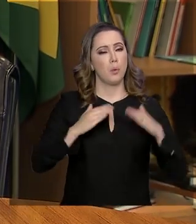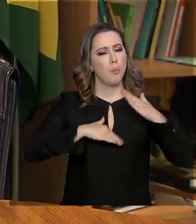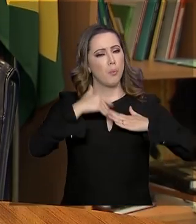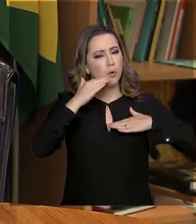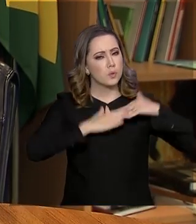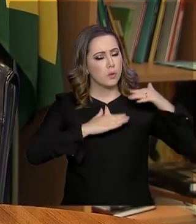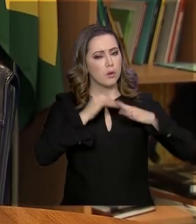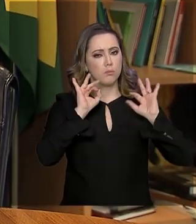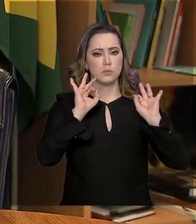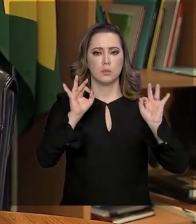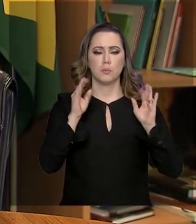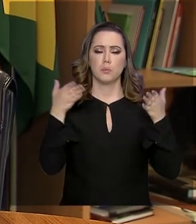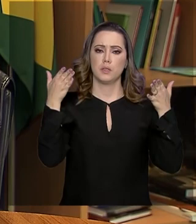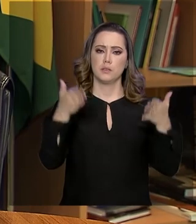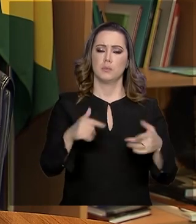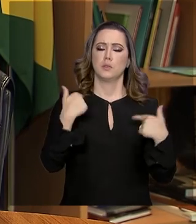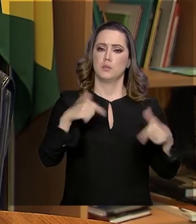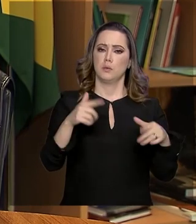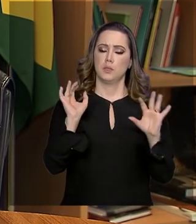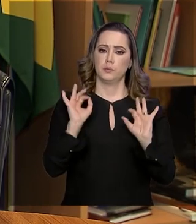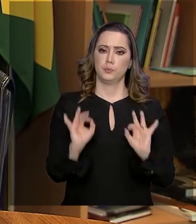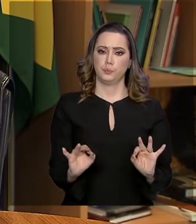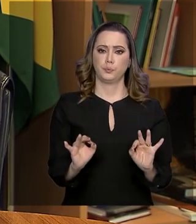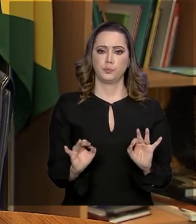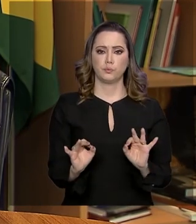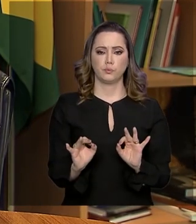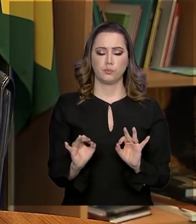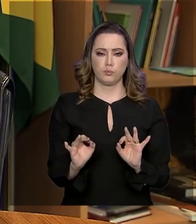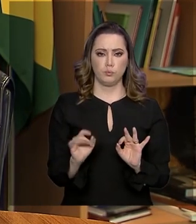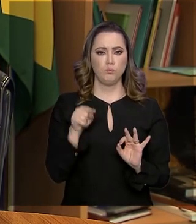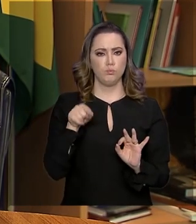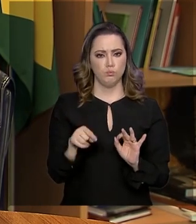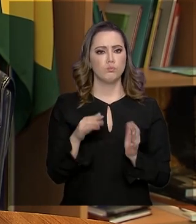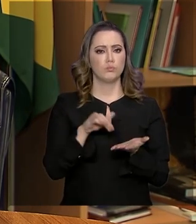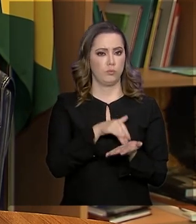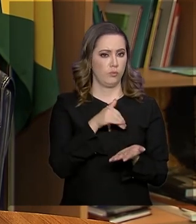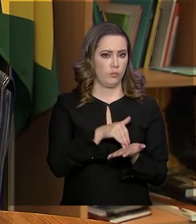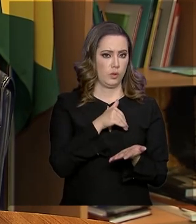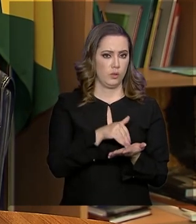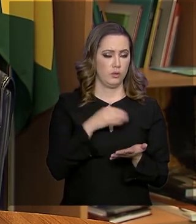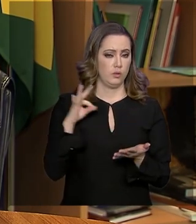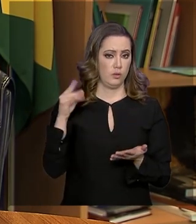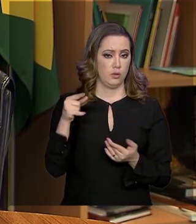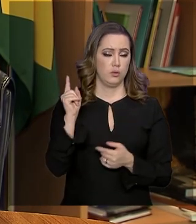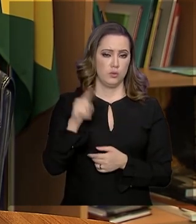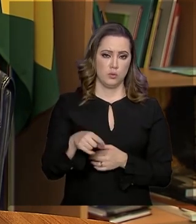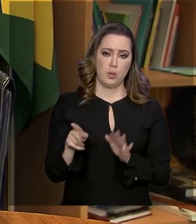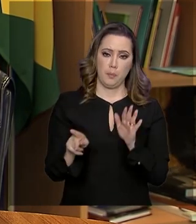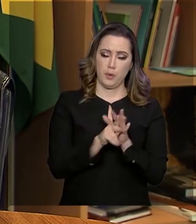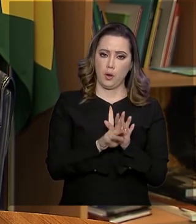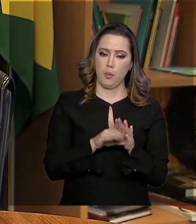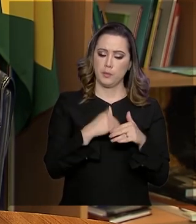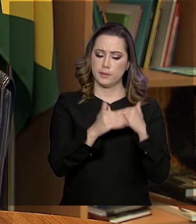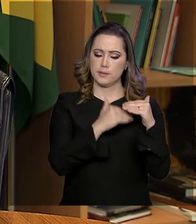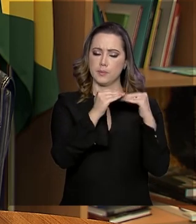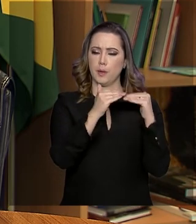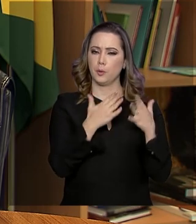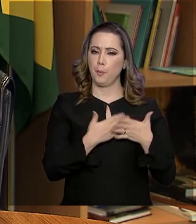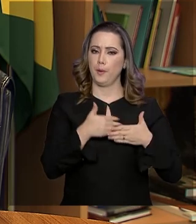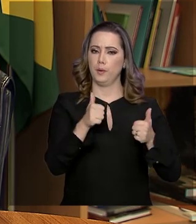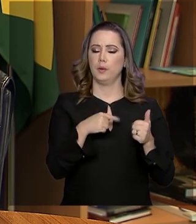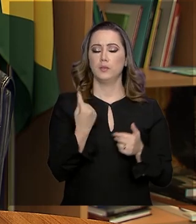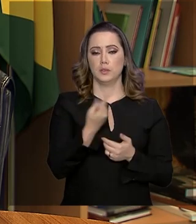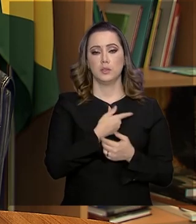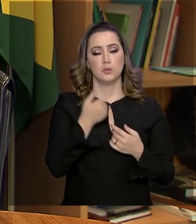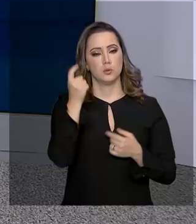participar ativamente desses cadastros e tudo, isso é competência para crescer, que é isso que